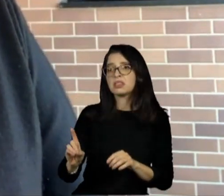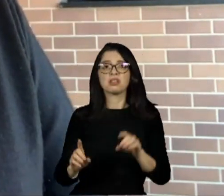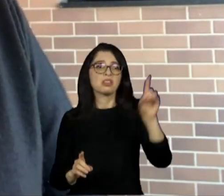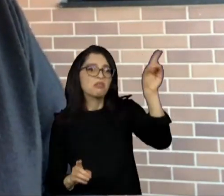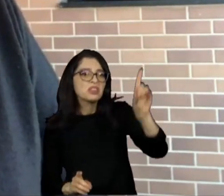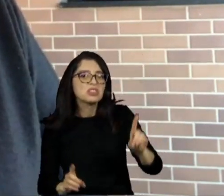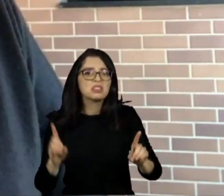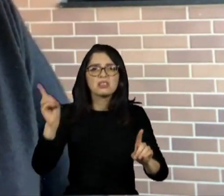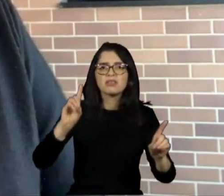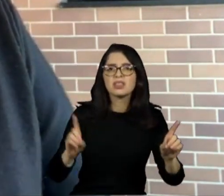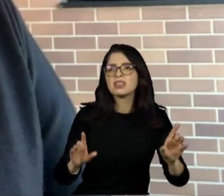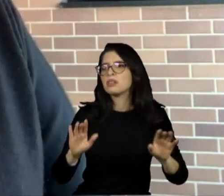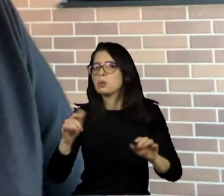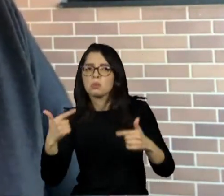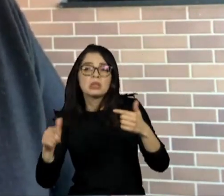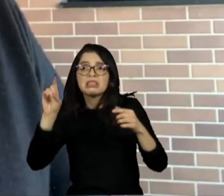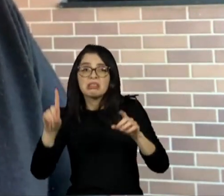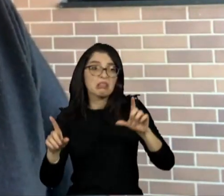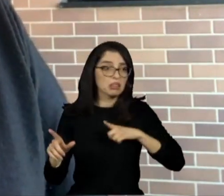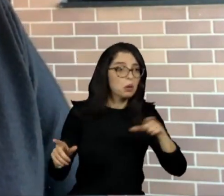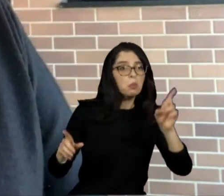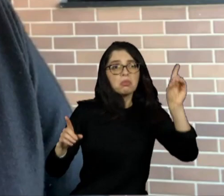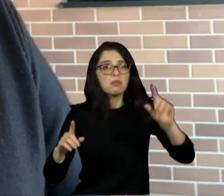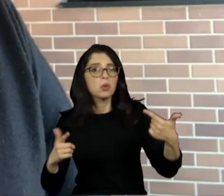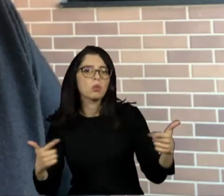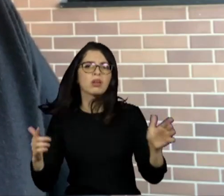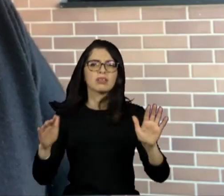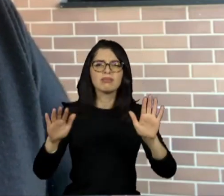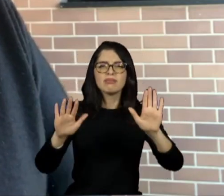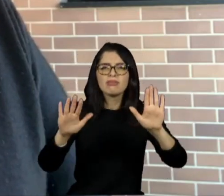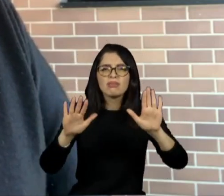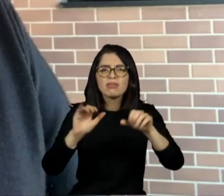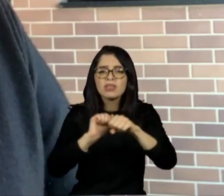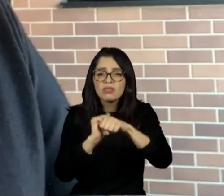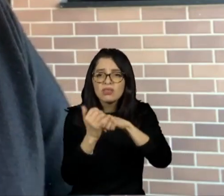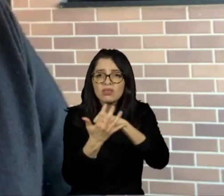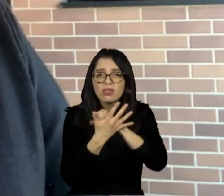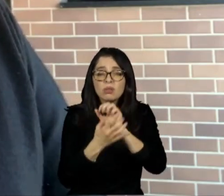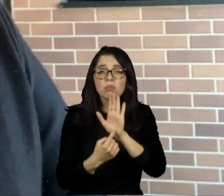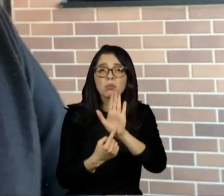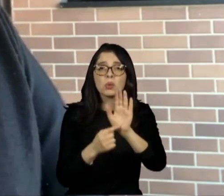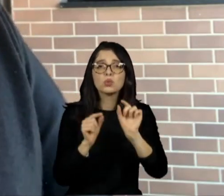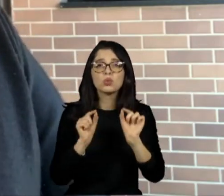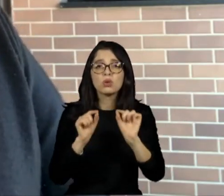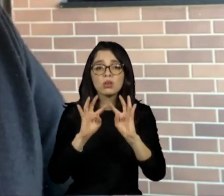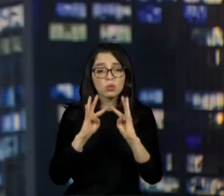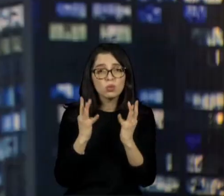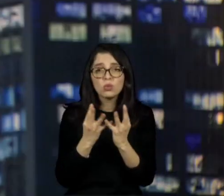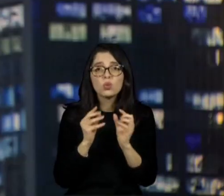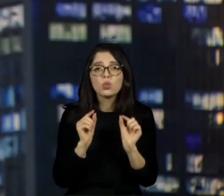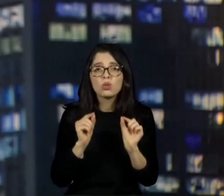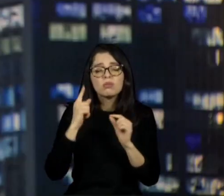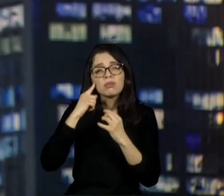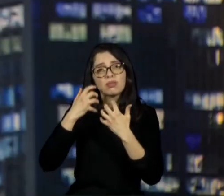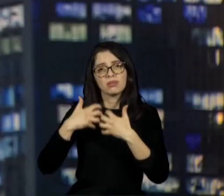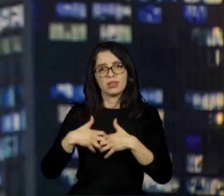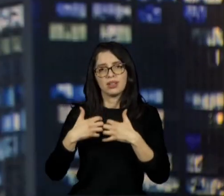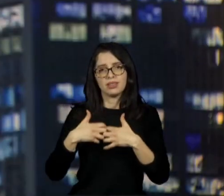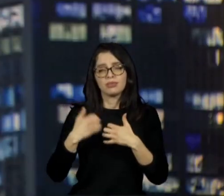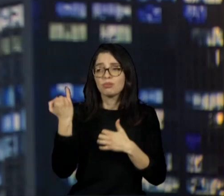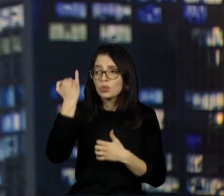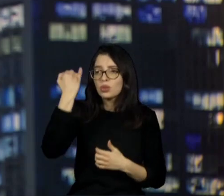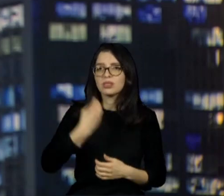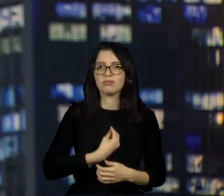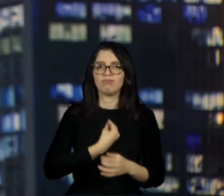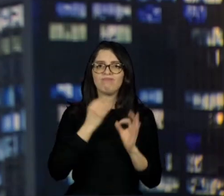Então, a pandemia causa essa reflexão que é muito importante para a vida da gente. Eu vou dizer para